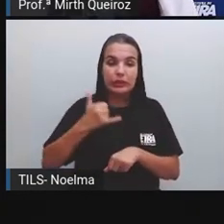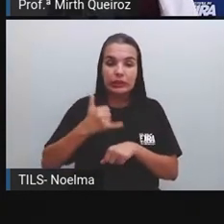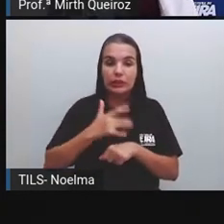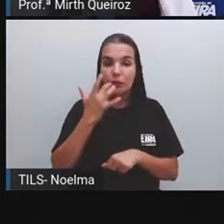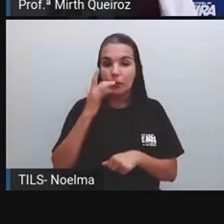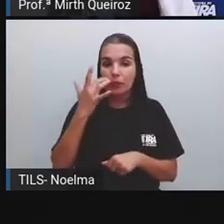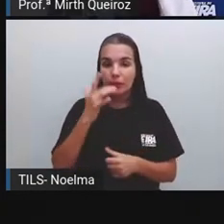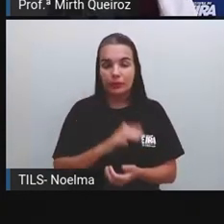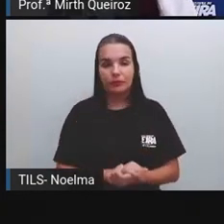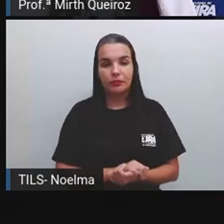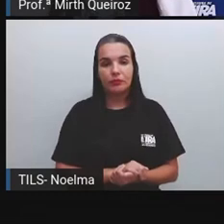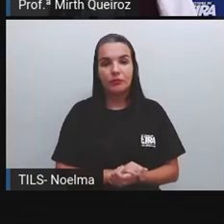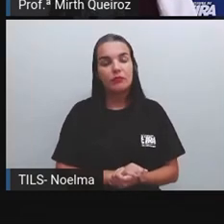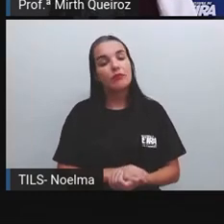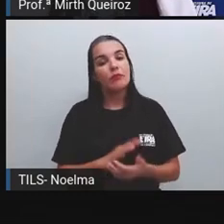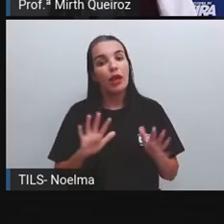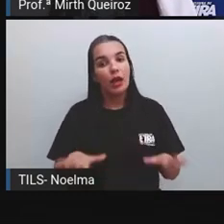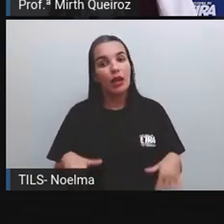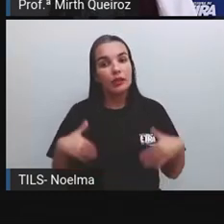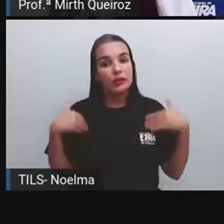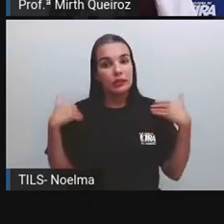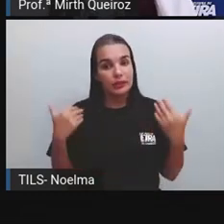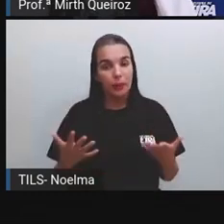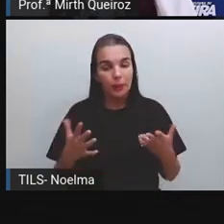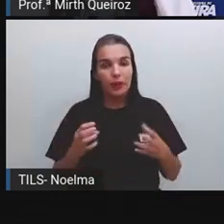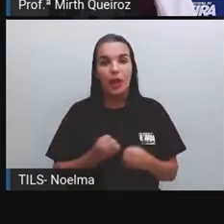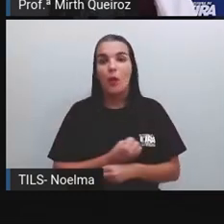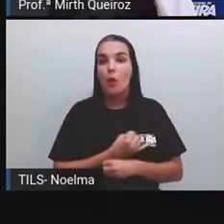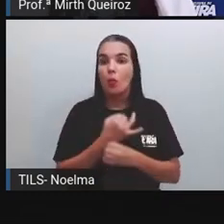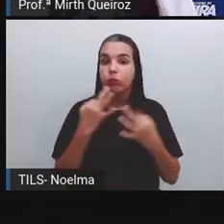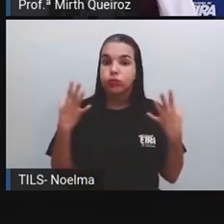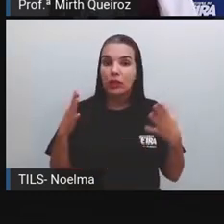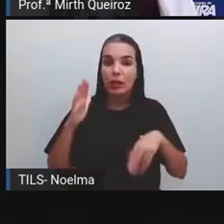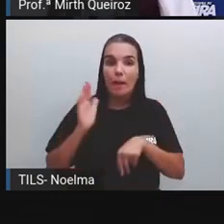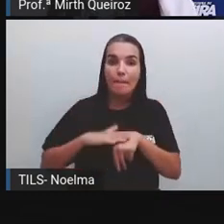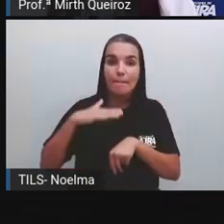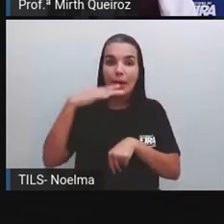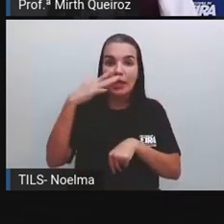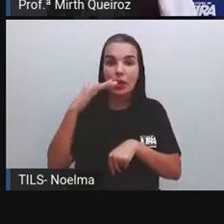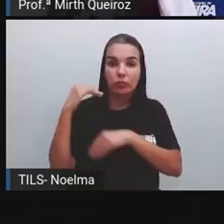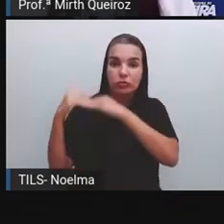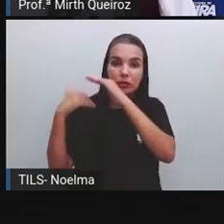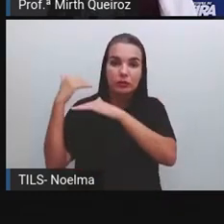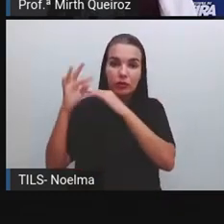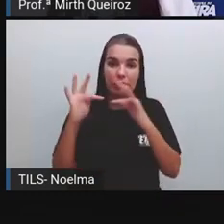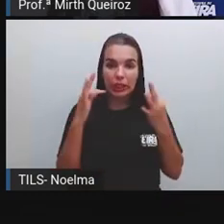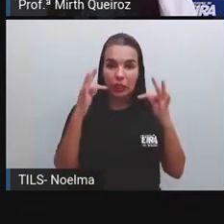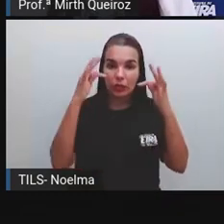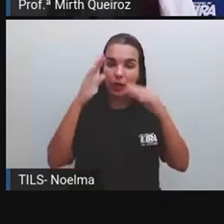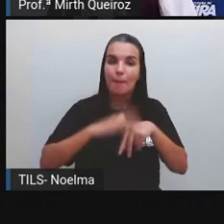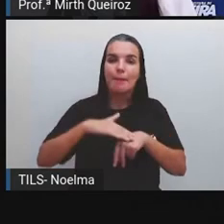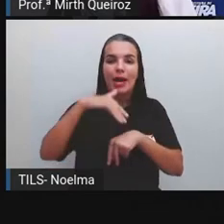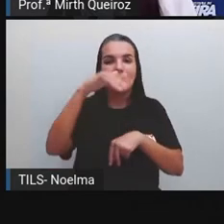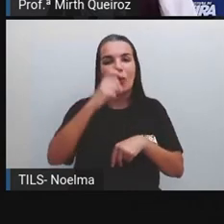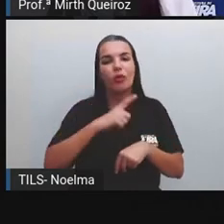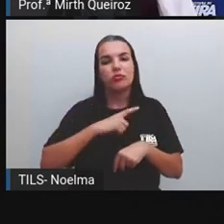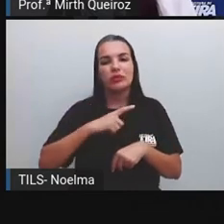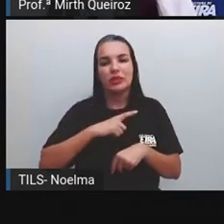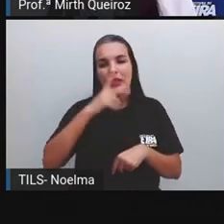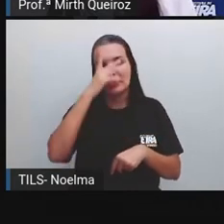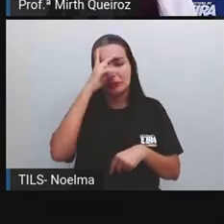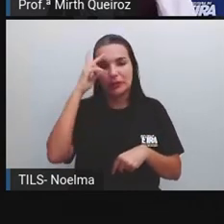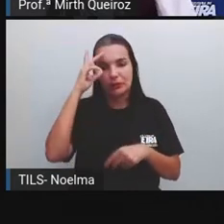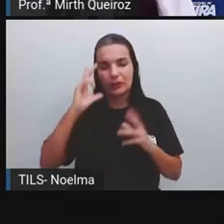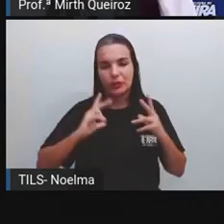Quanto maior for o desenvolvimento tecnológico, maior vai ser o grau de interferência dos seres